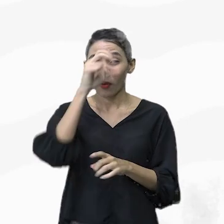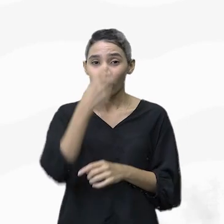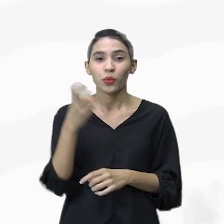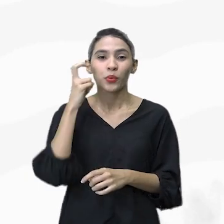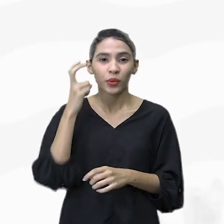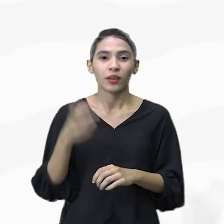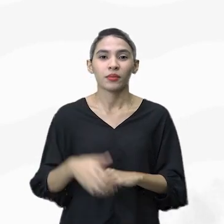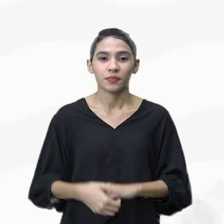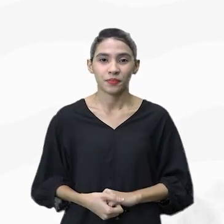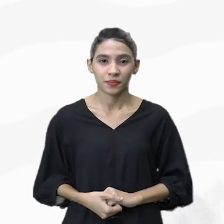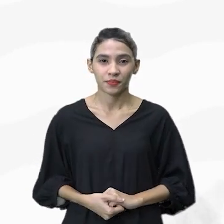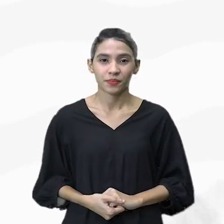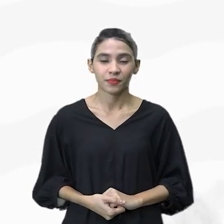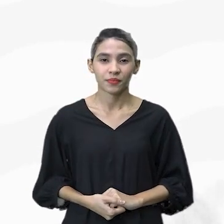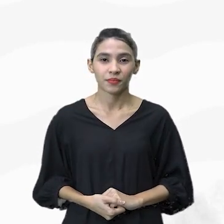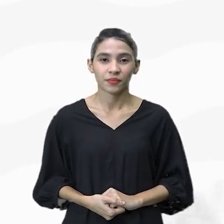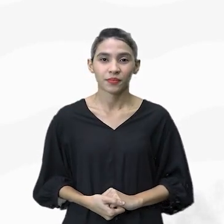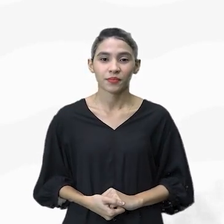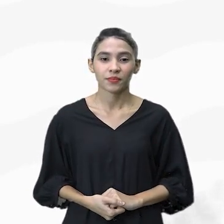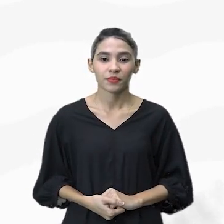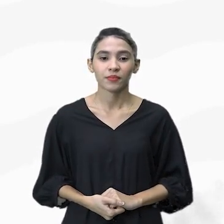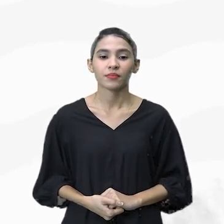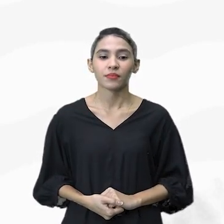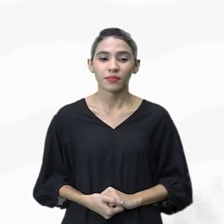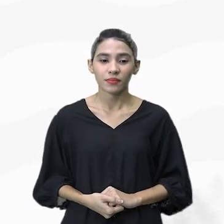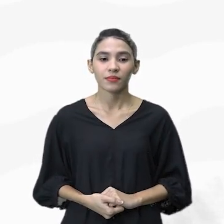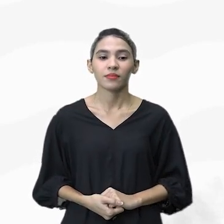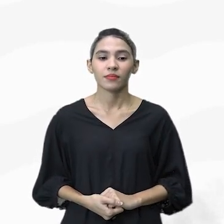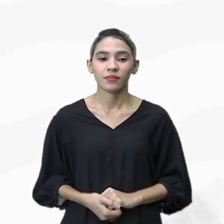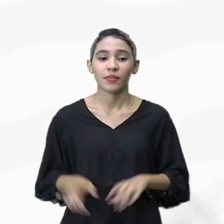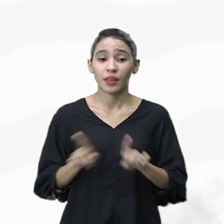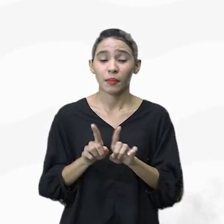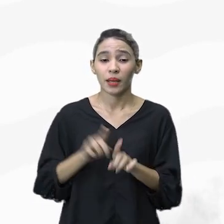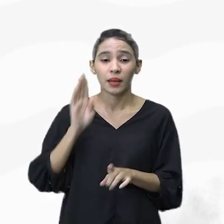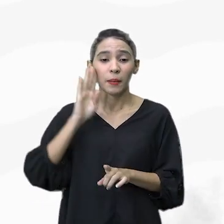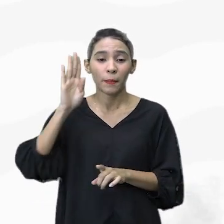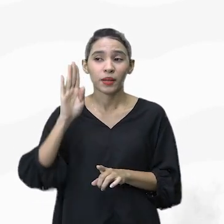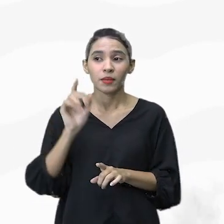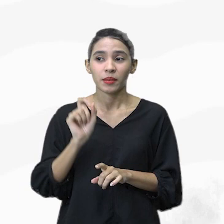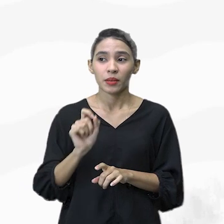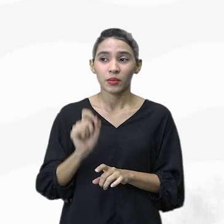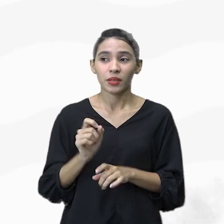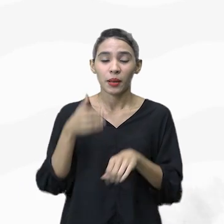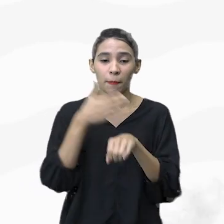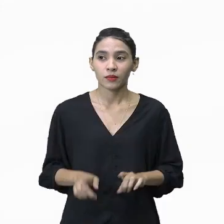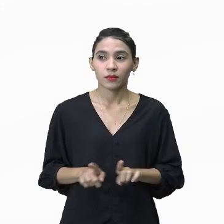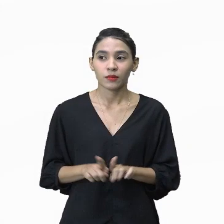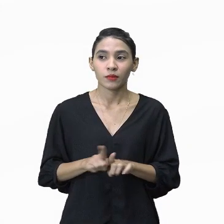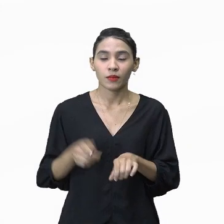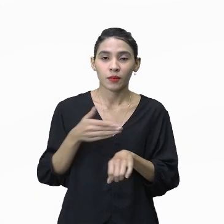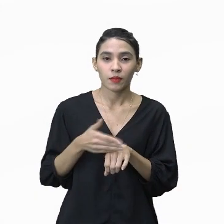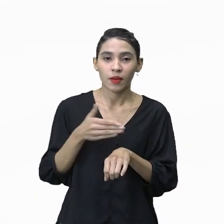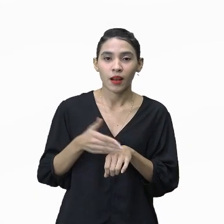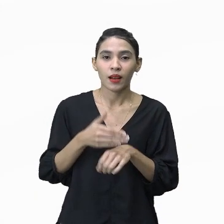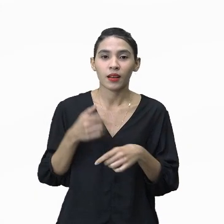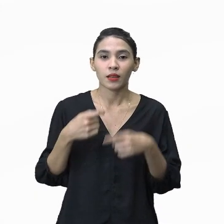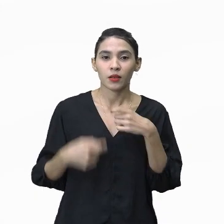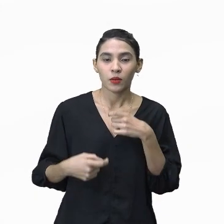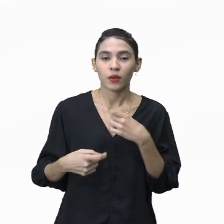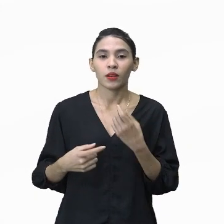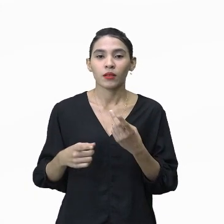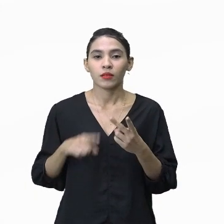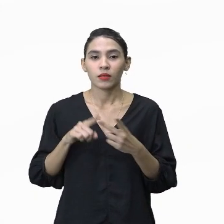fortemente cultural. Aqui se inserem principalmente as práticas sexuais,